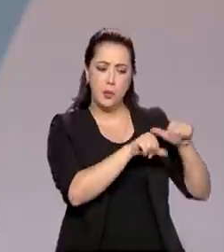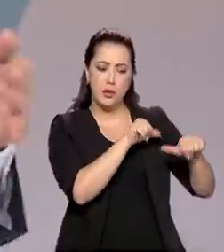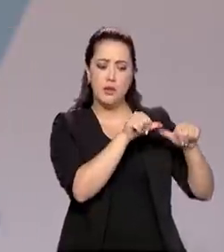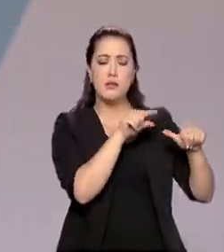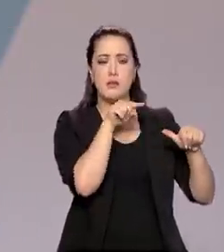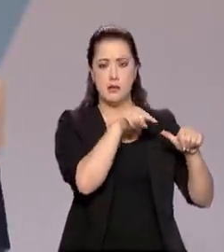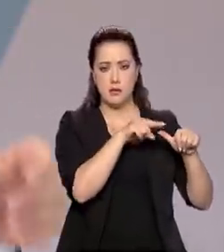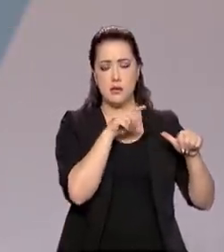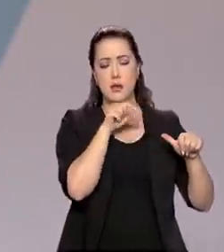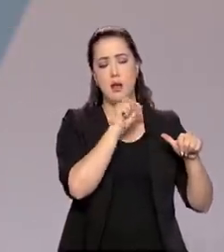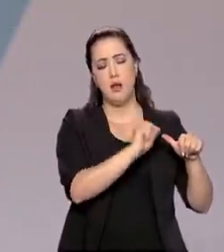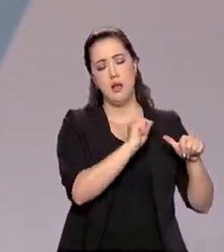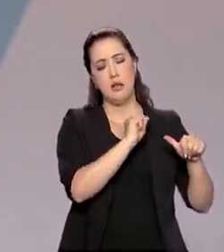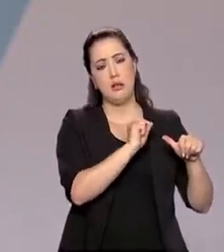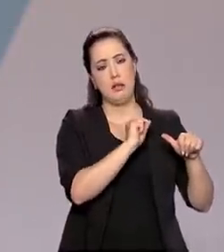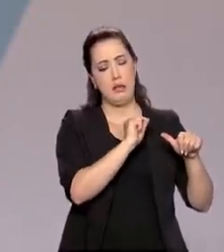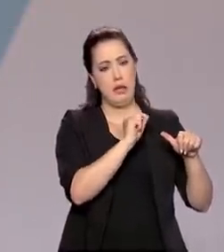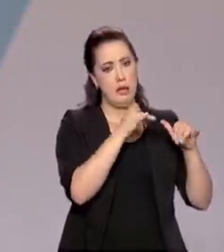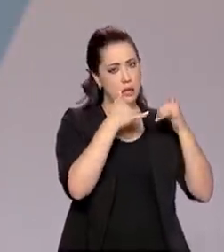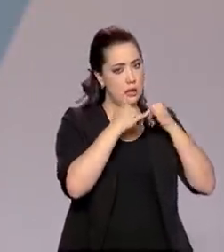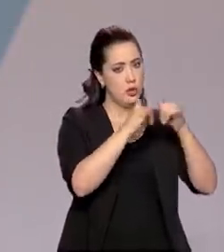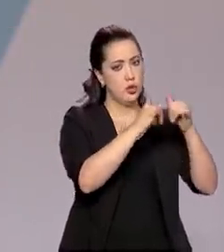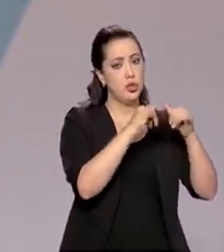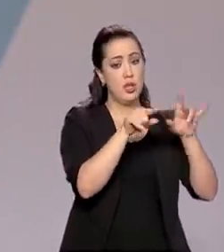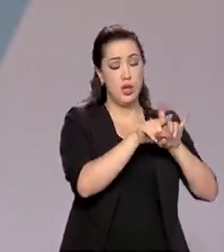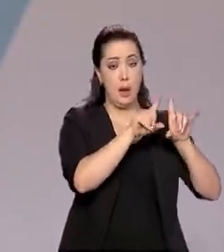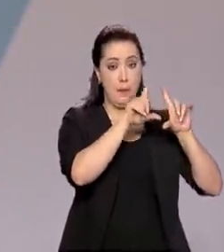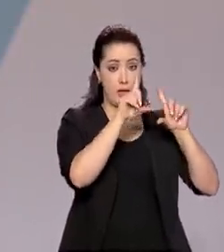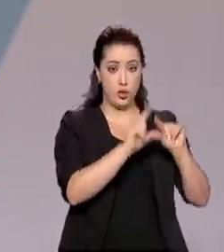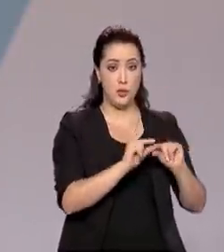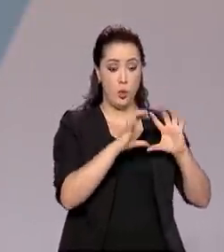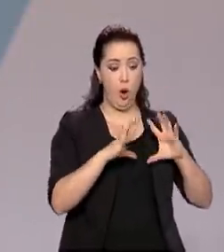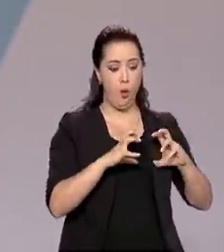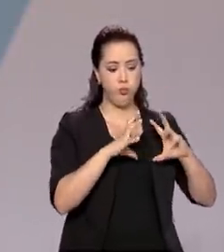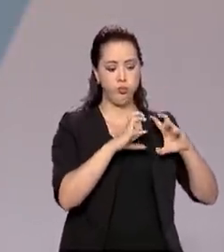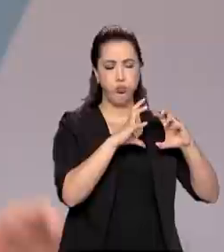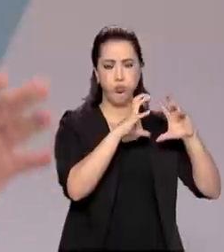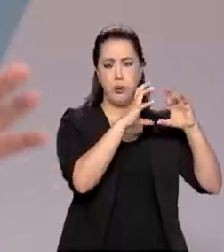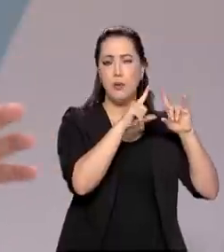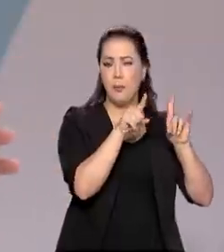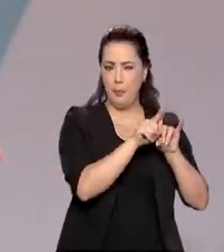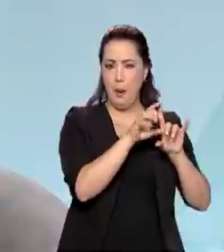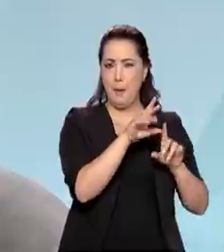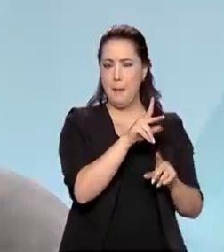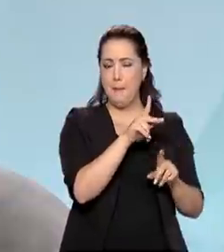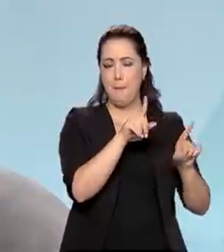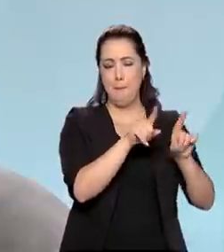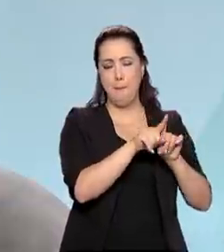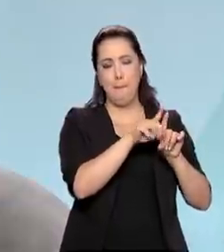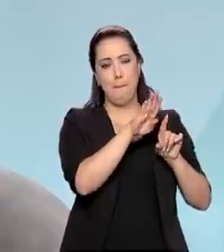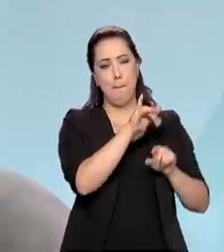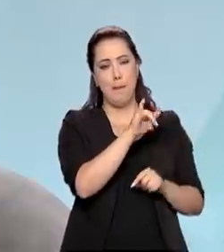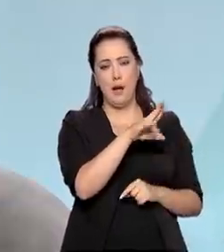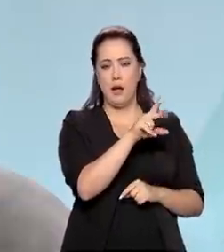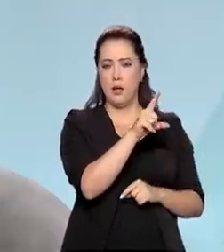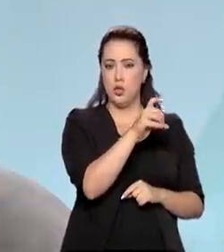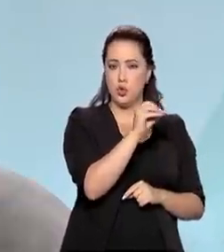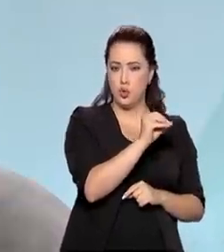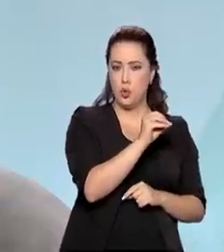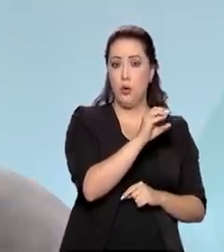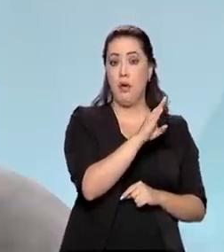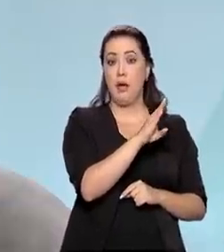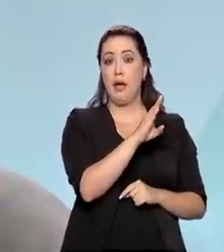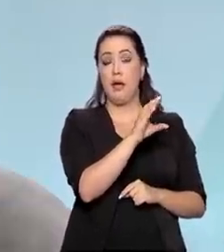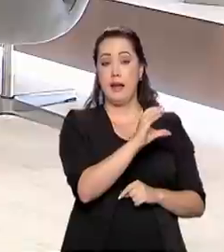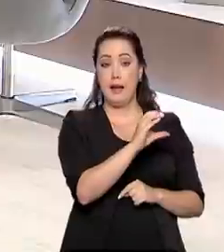carbono, ainda aqui no decorrer do programa. Então, a gente pode dizer com certeza que o Brasil é um protagonista nessa